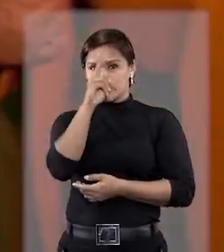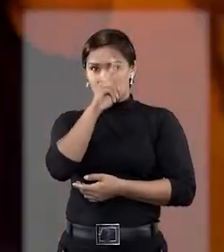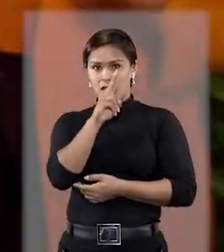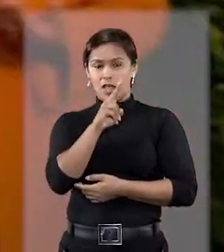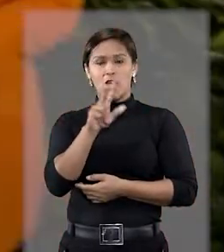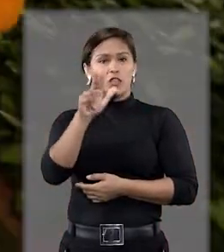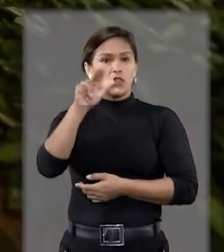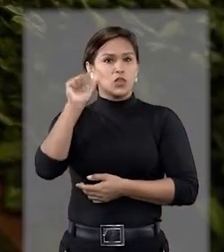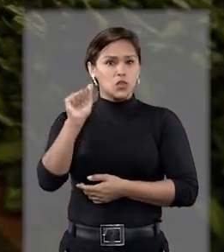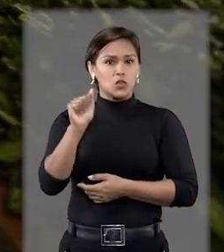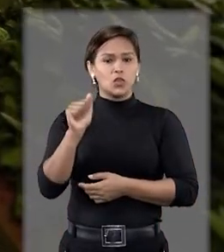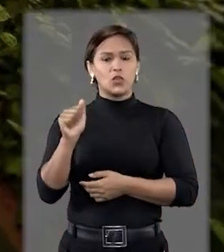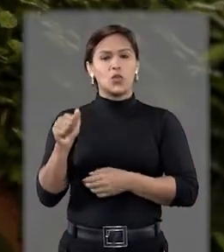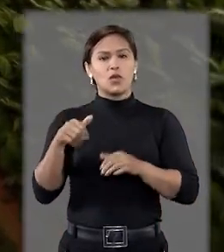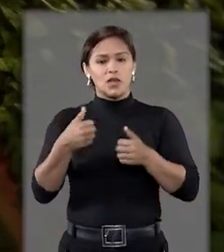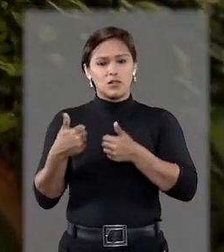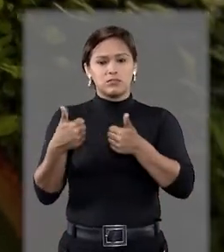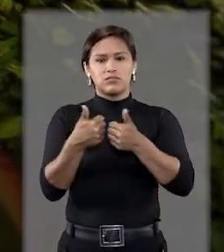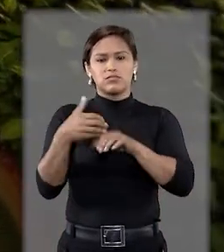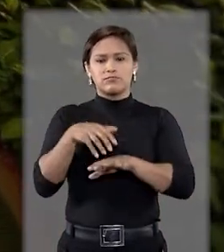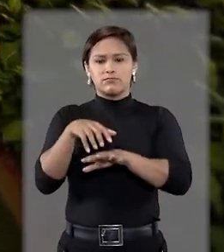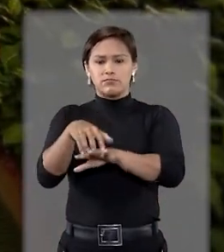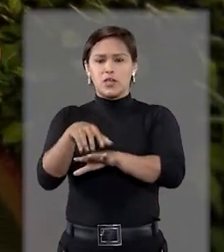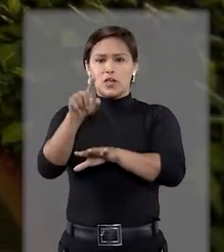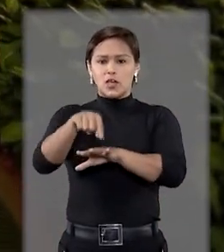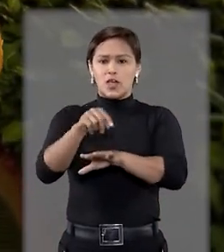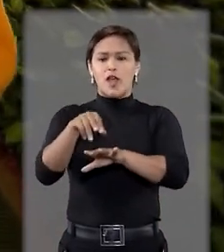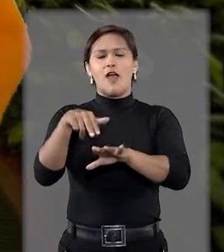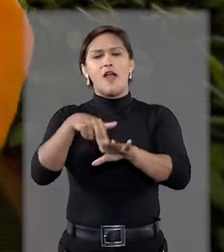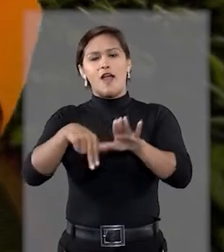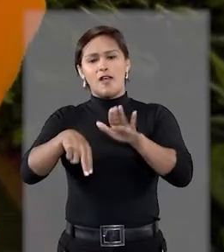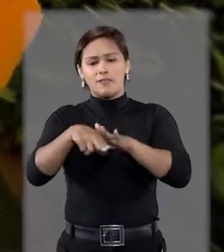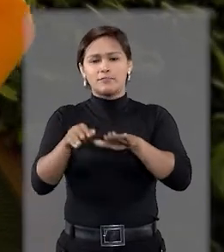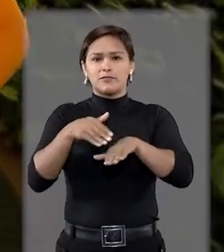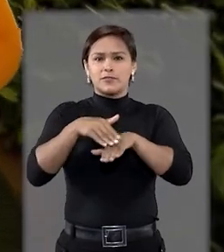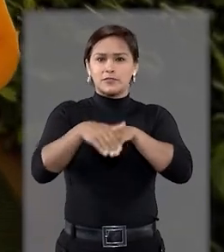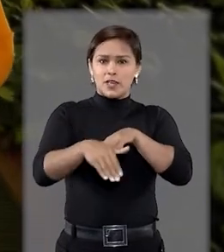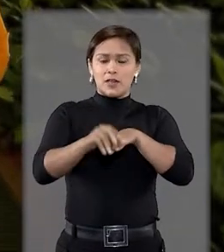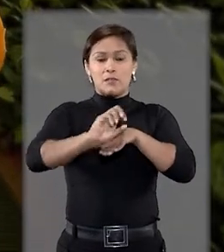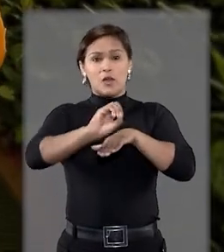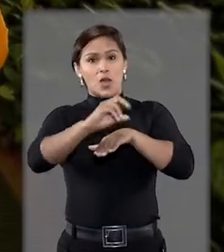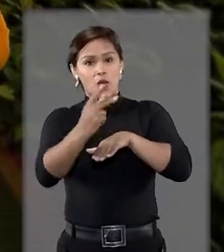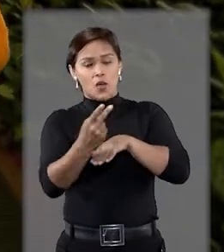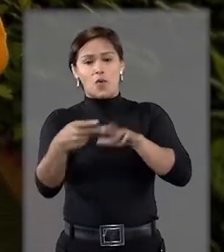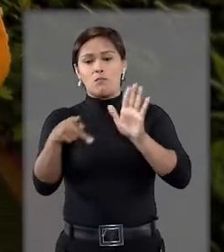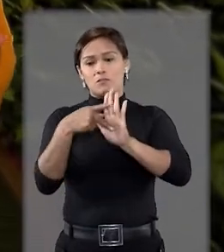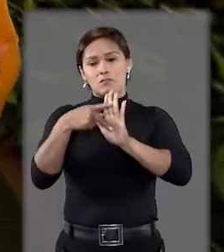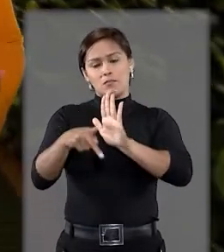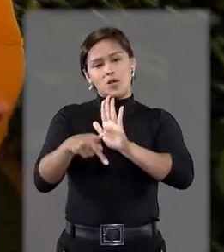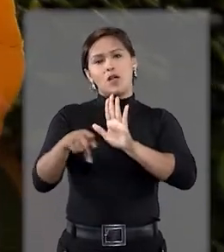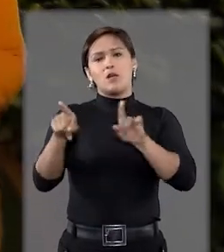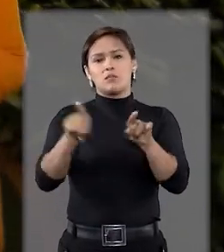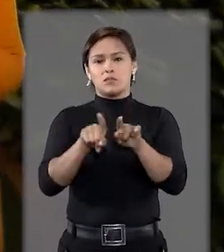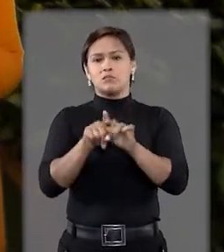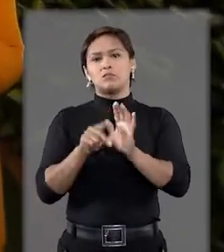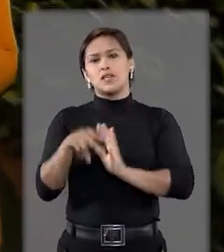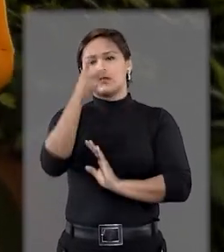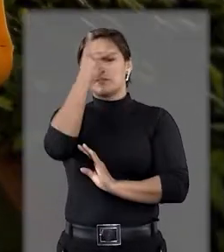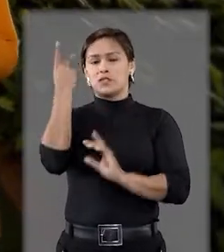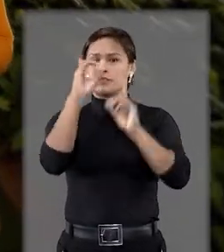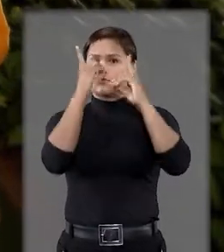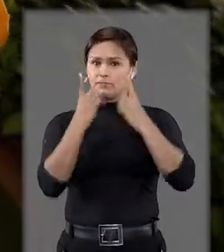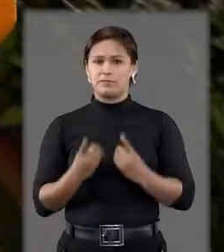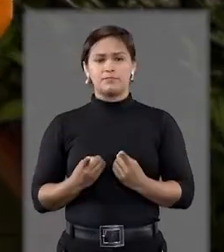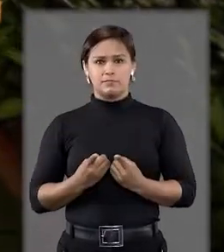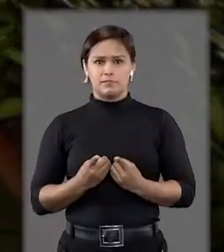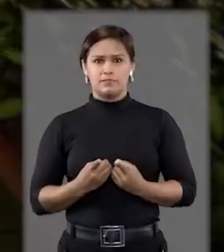é bom lembrar, nunca estacione o seu veículo em frente a rampas ou em locais reservados